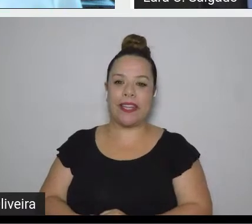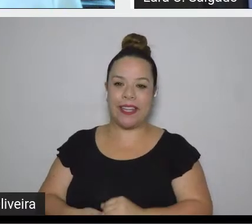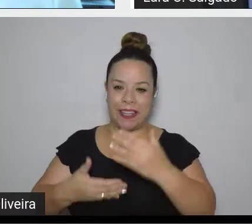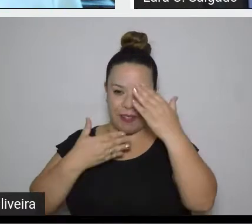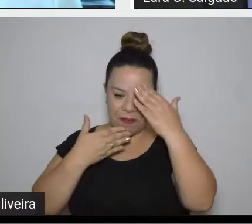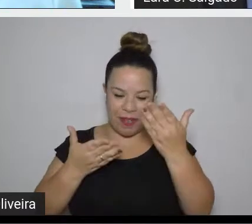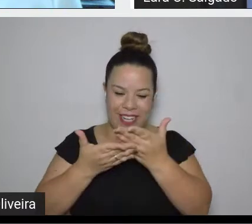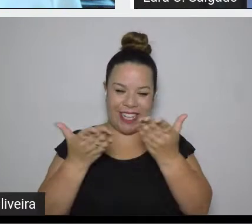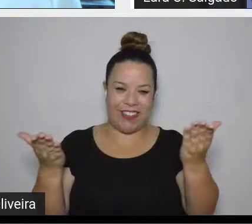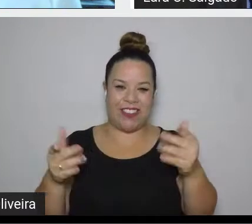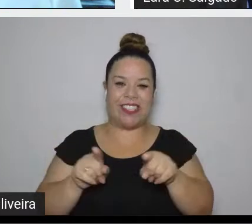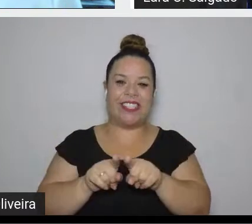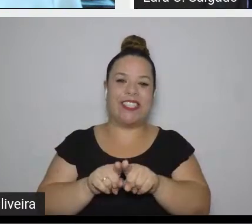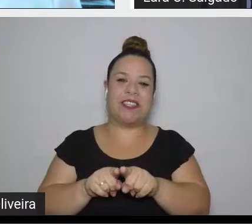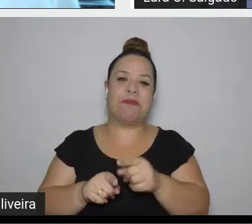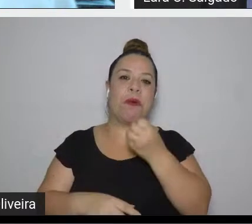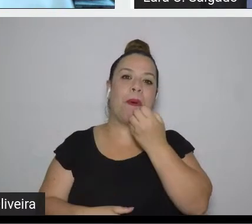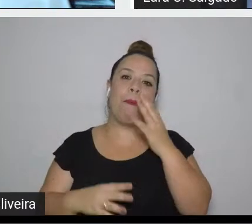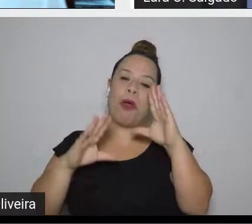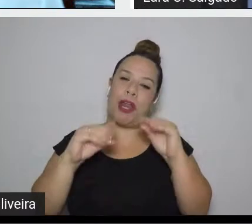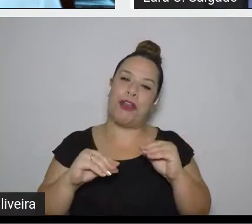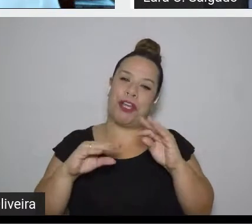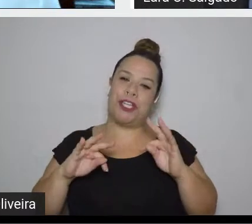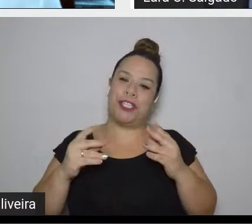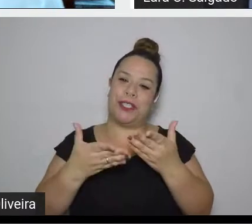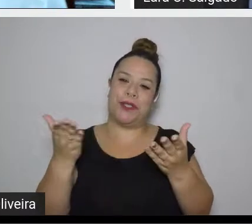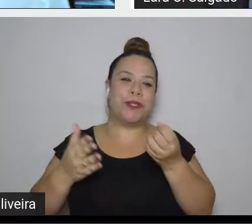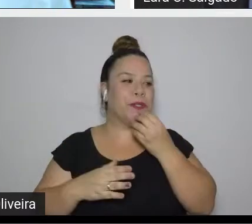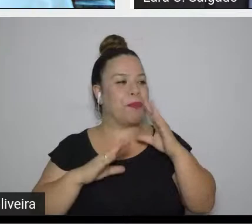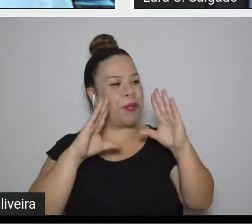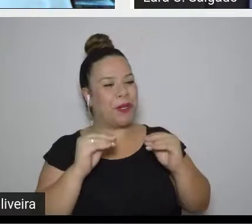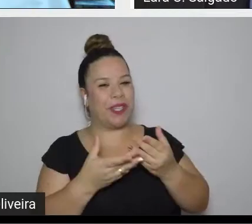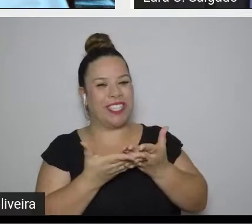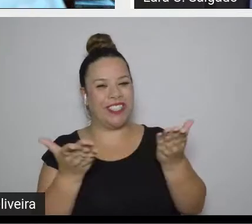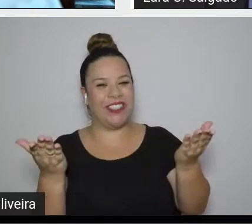vocês uma boa noite boa noite a todos